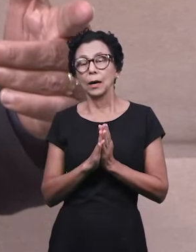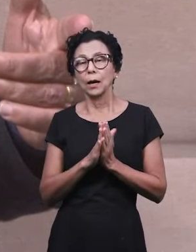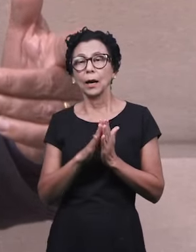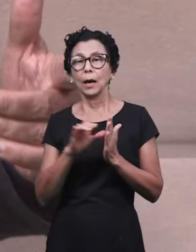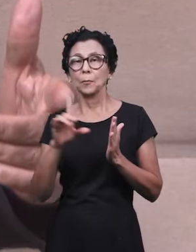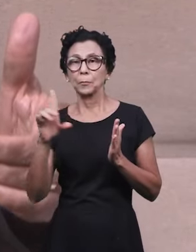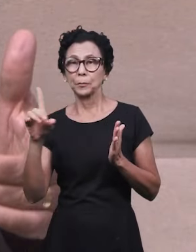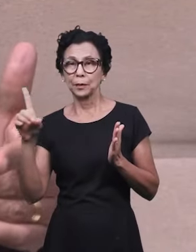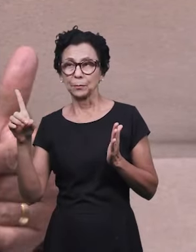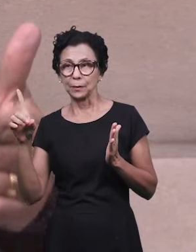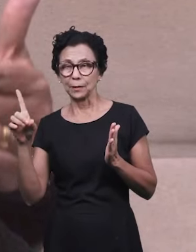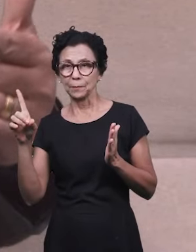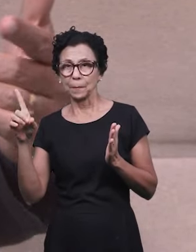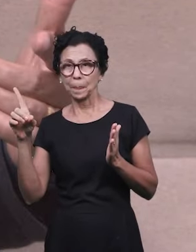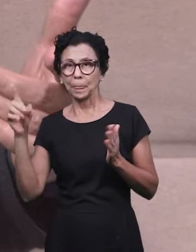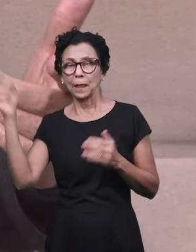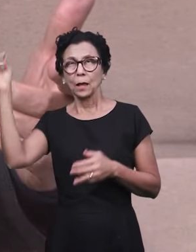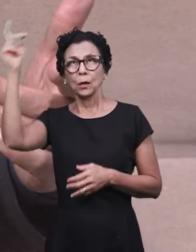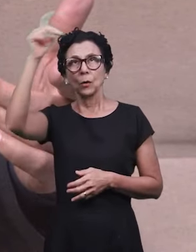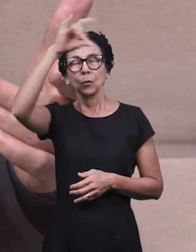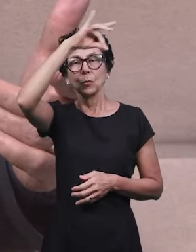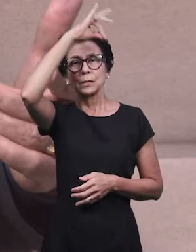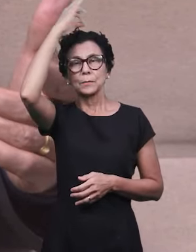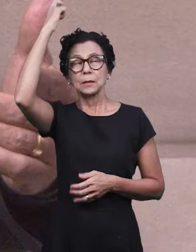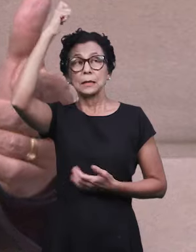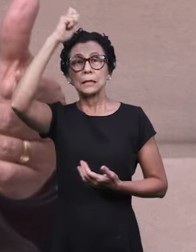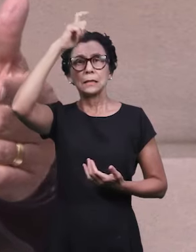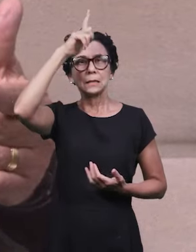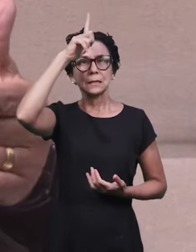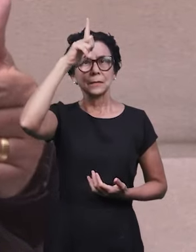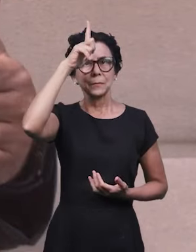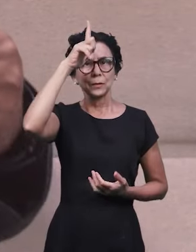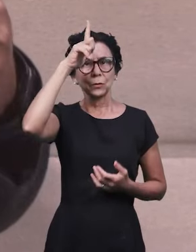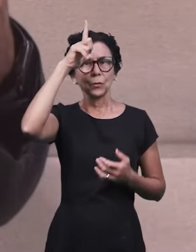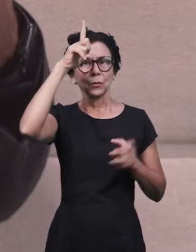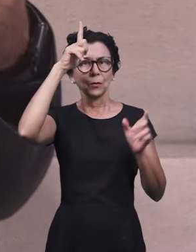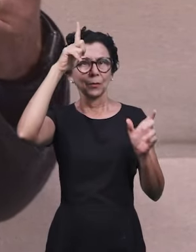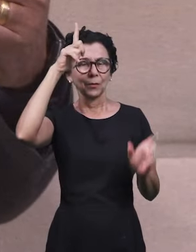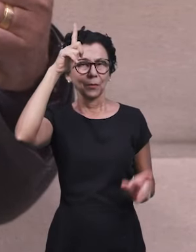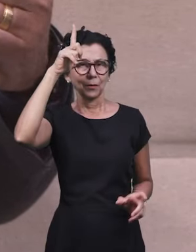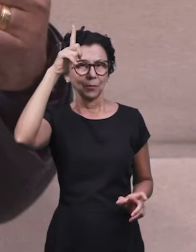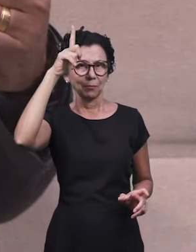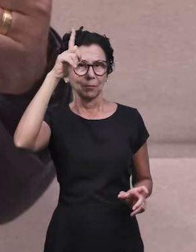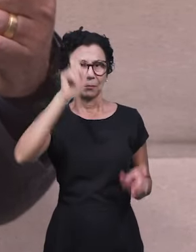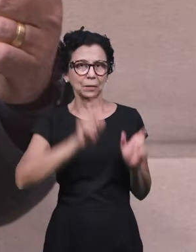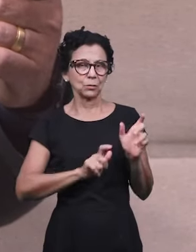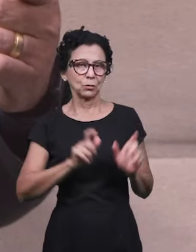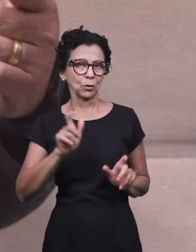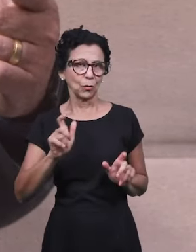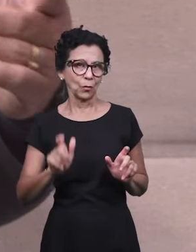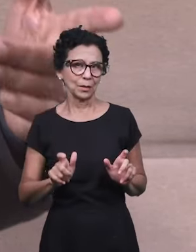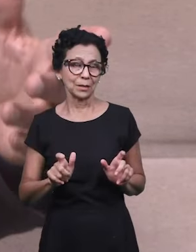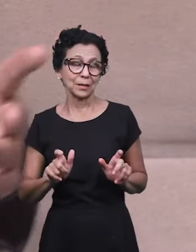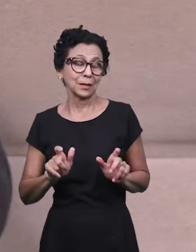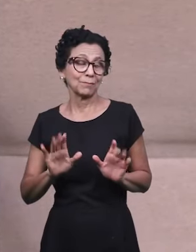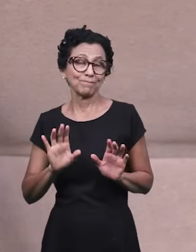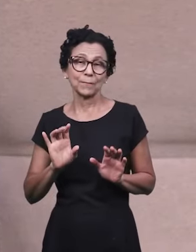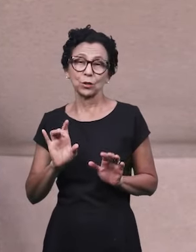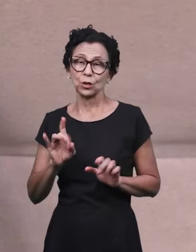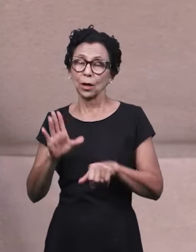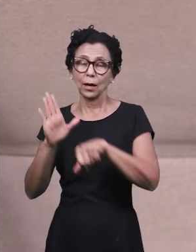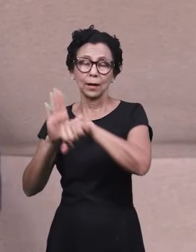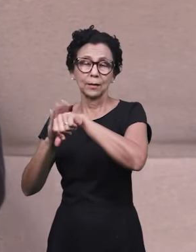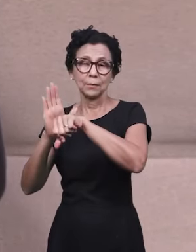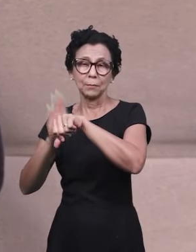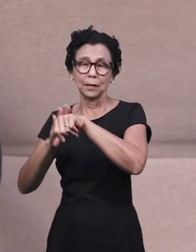só ele tem a capacidade de também revelar aquilo que está além da letra,